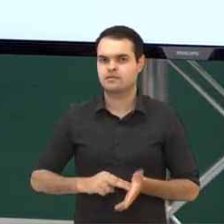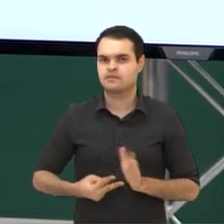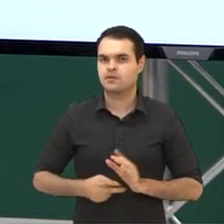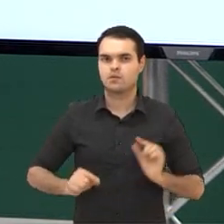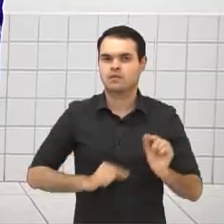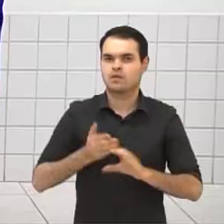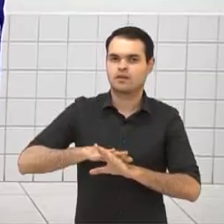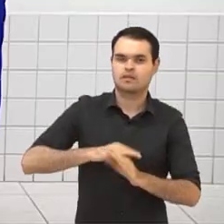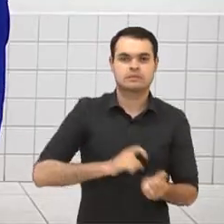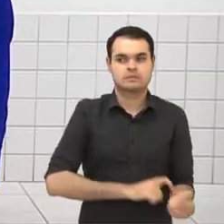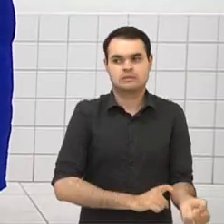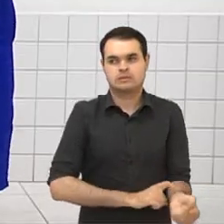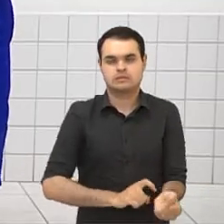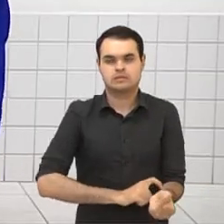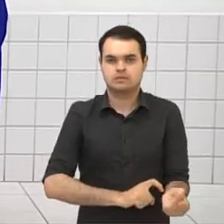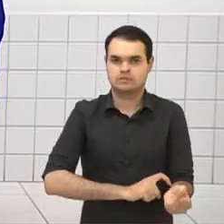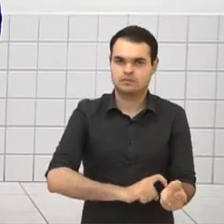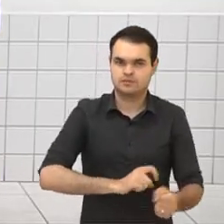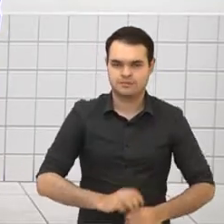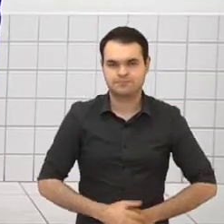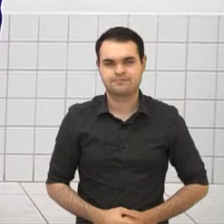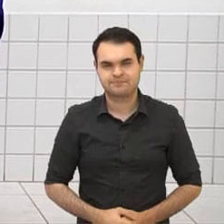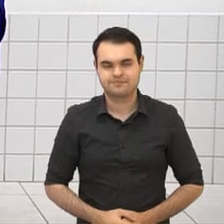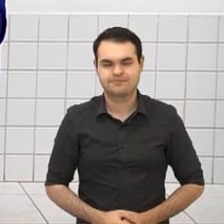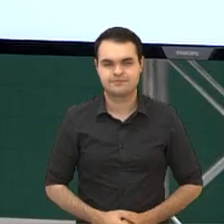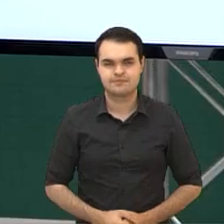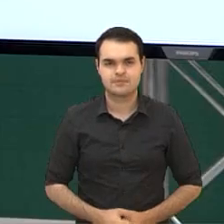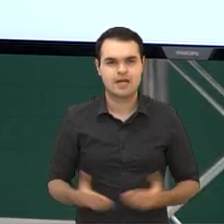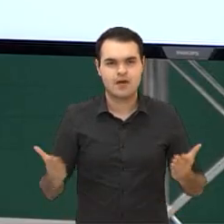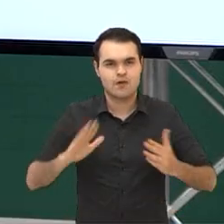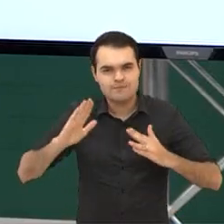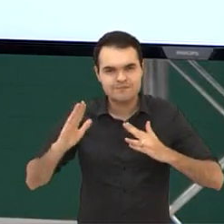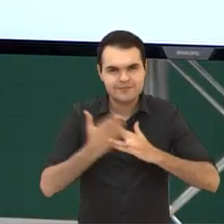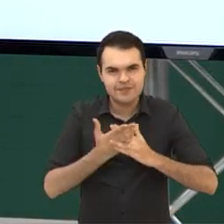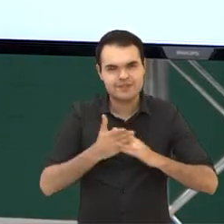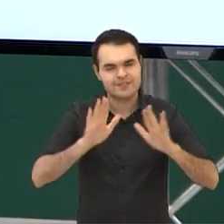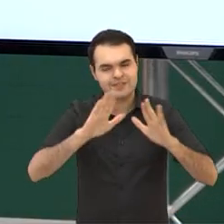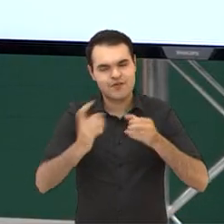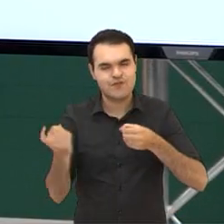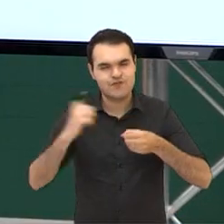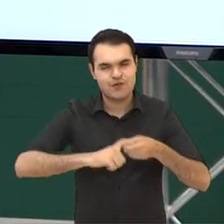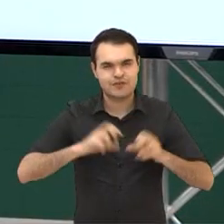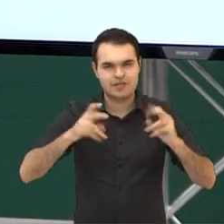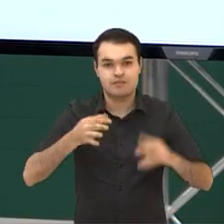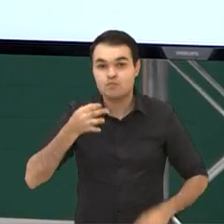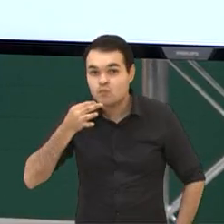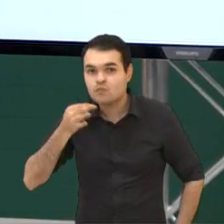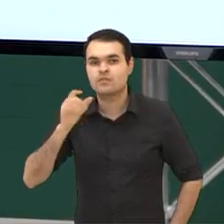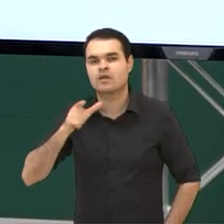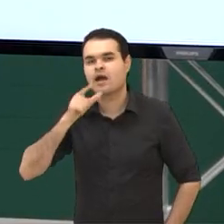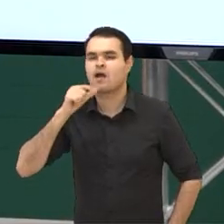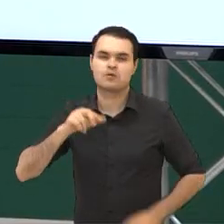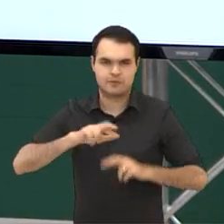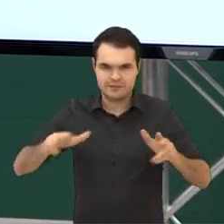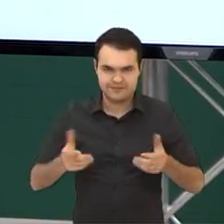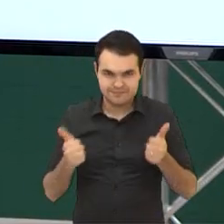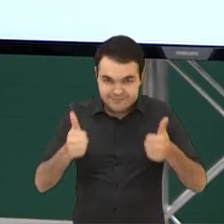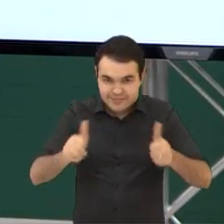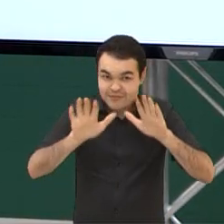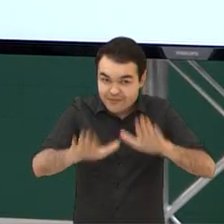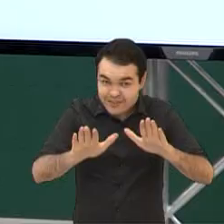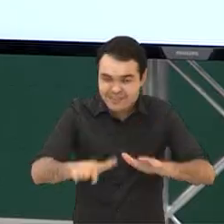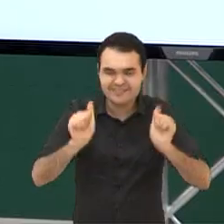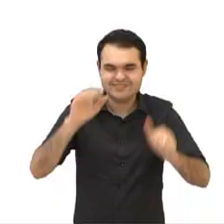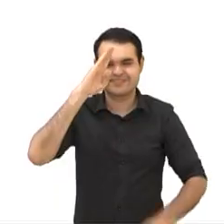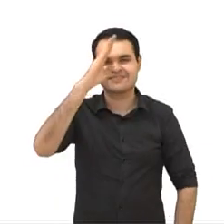significa que a gente tá nervoso. Exatamente. Pessoal, nós vamos pro intervalinho e a gente já volta, tá? Só o tempo de tomar uma água e já já a gente tá aqui. Não sairem